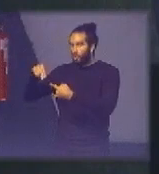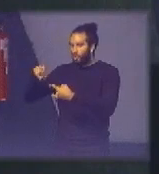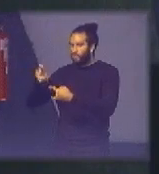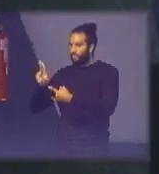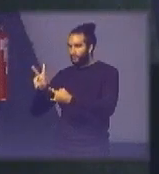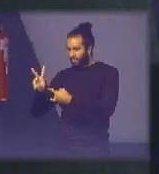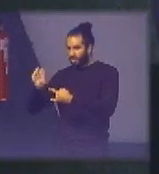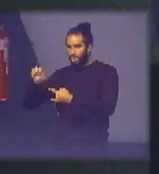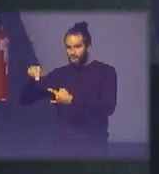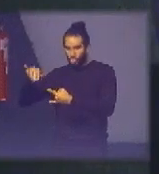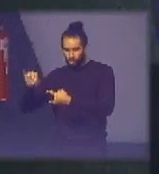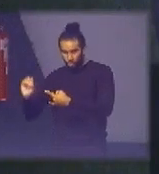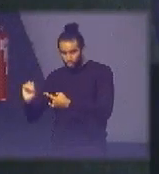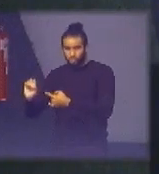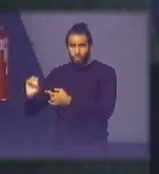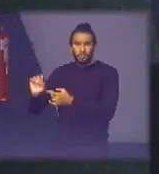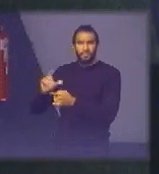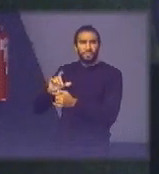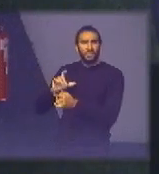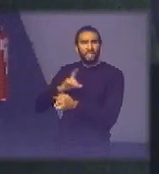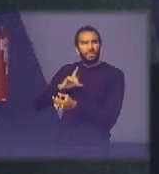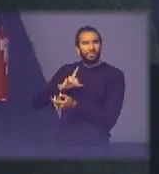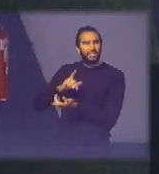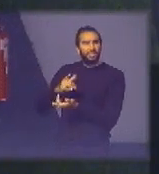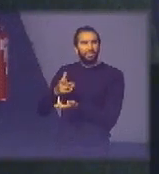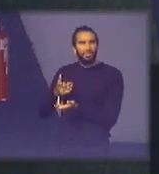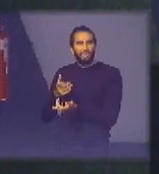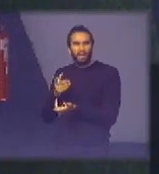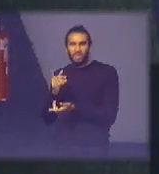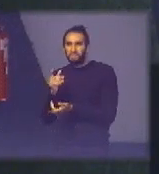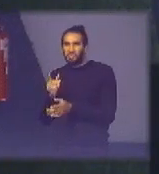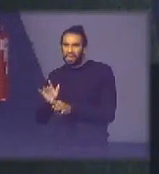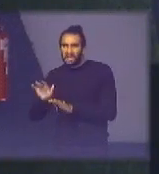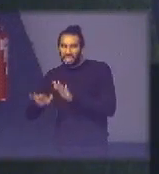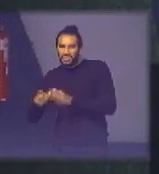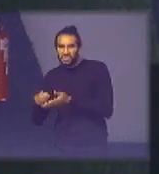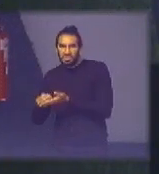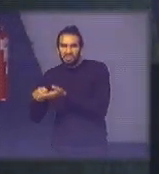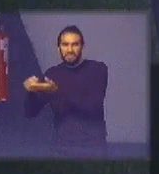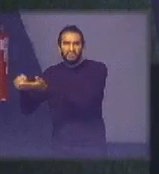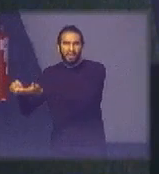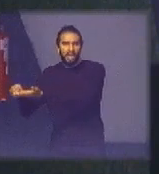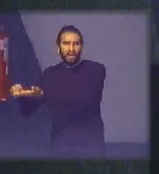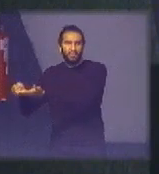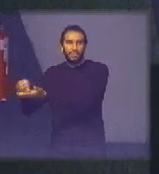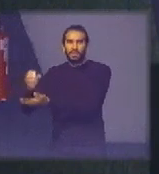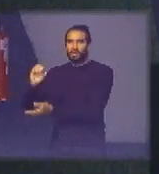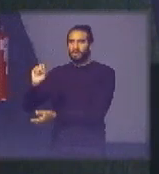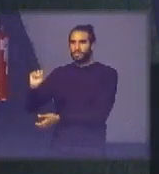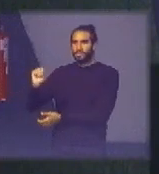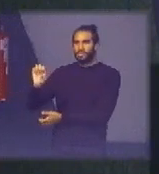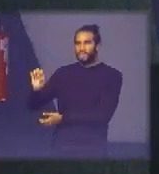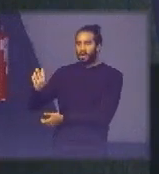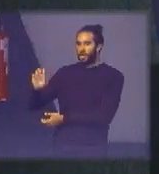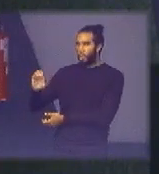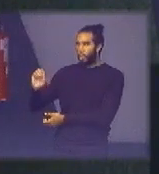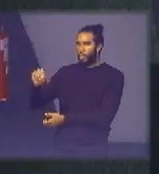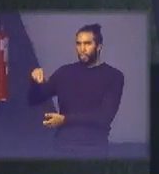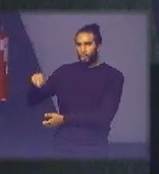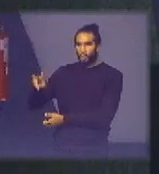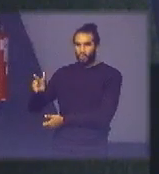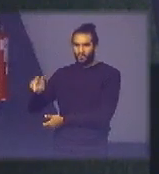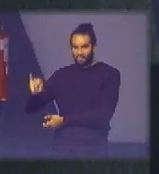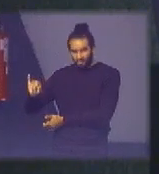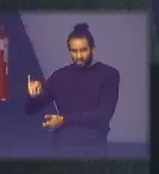Educação não raras vezes ela mandava um convênio através de um sistema chamado SICOMV que agora renomeado